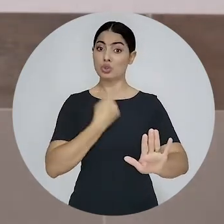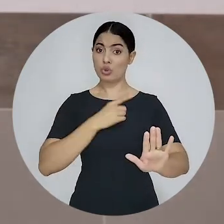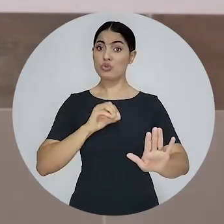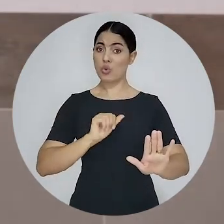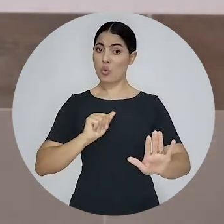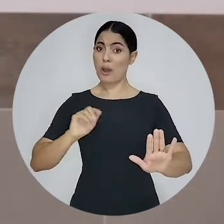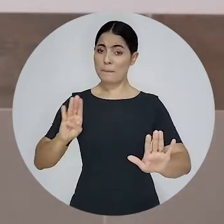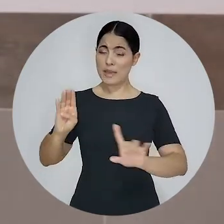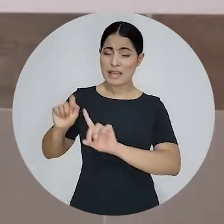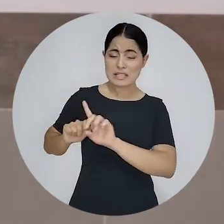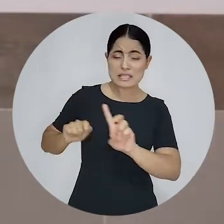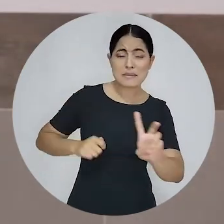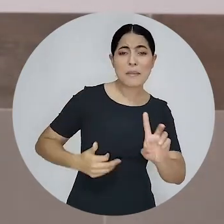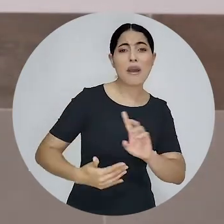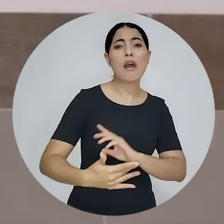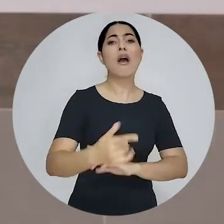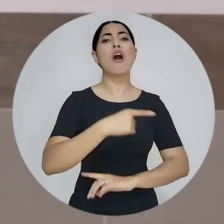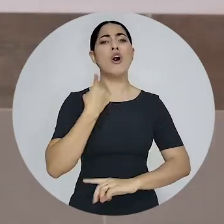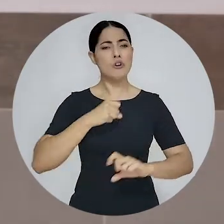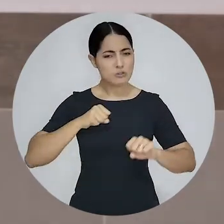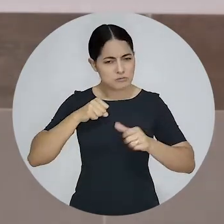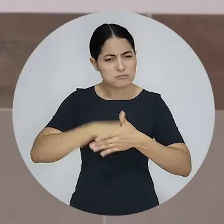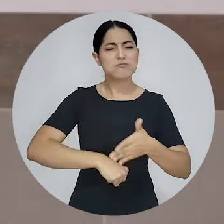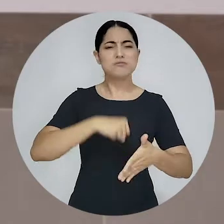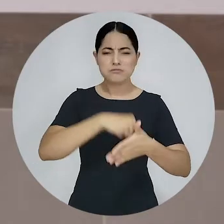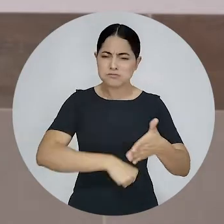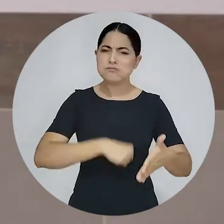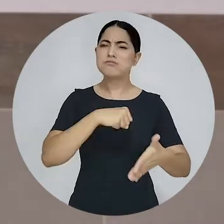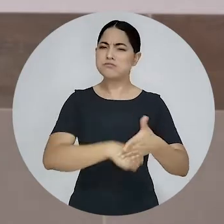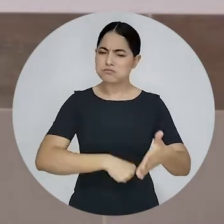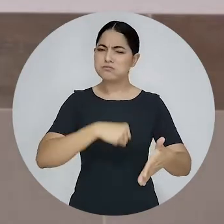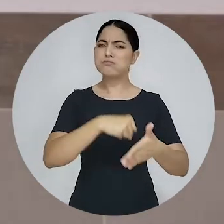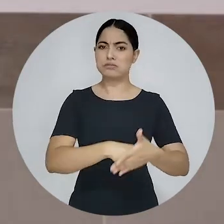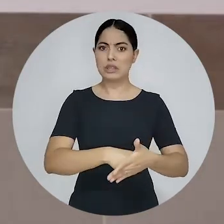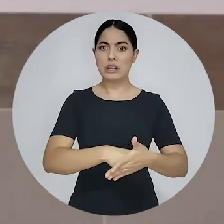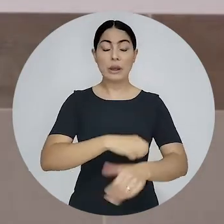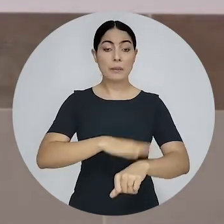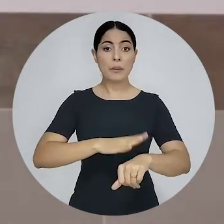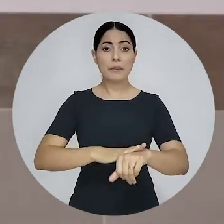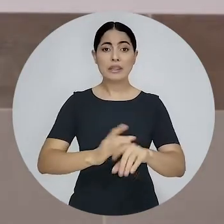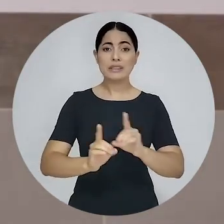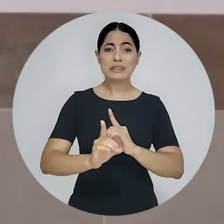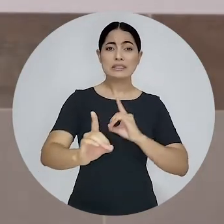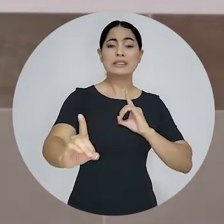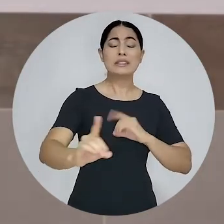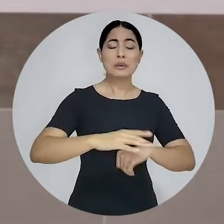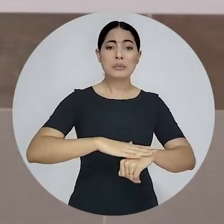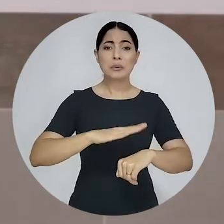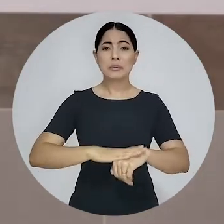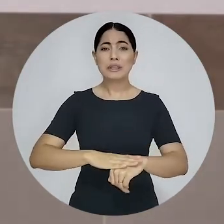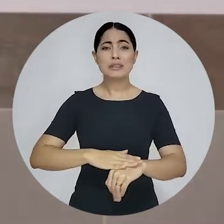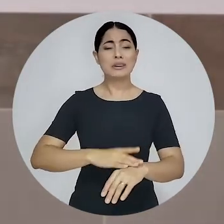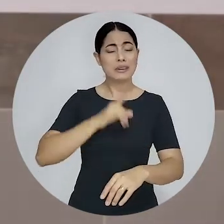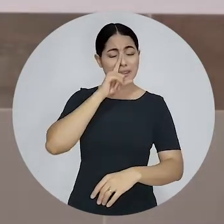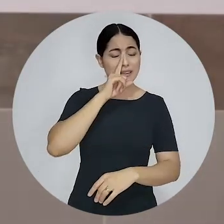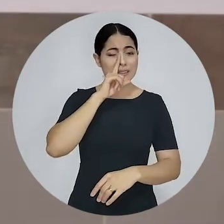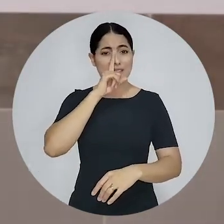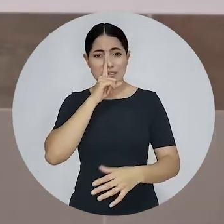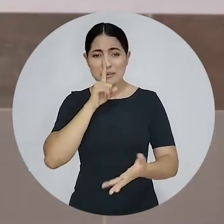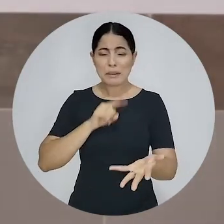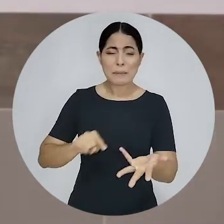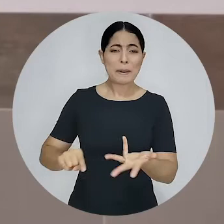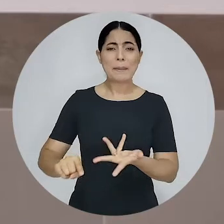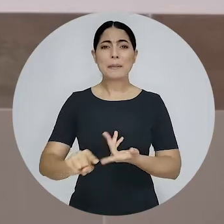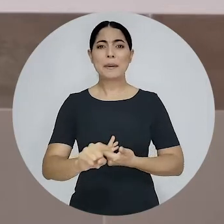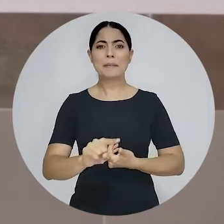A Ordem lutou ao longo desses meses com todas as forças. Também enfrentando a distância, também enfrentando a crise, conseguimos,